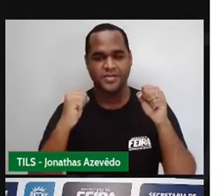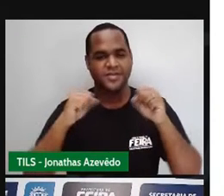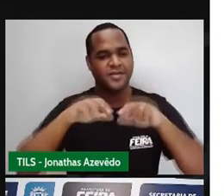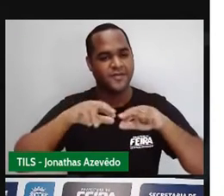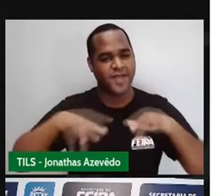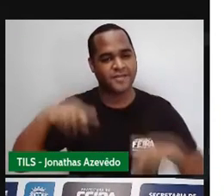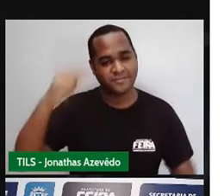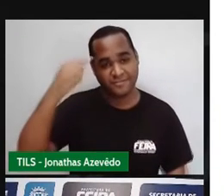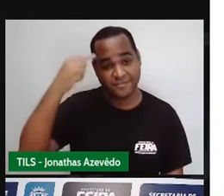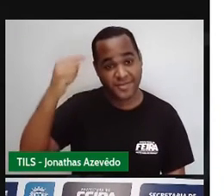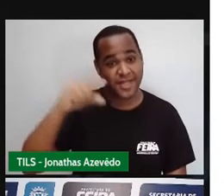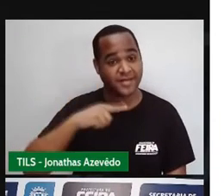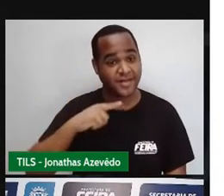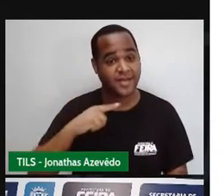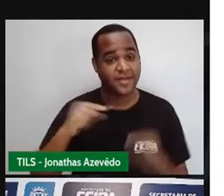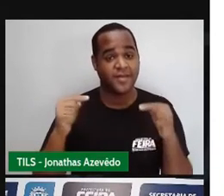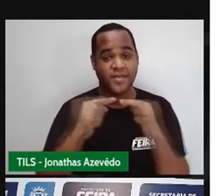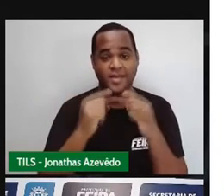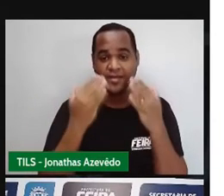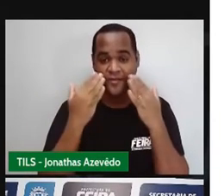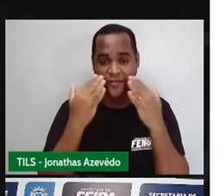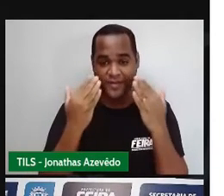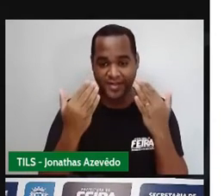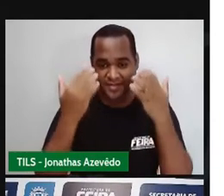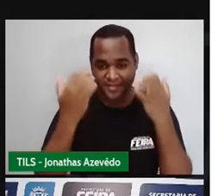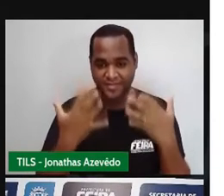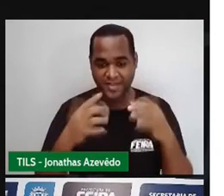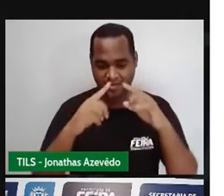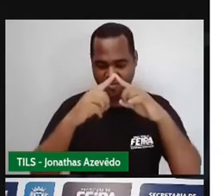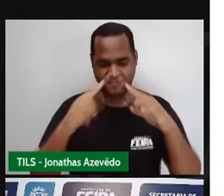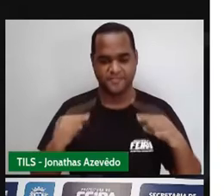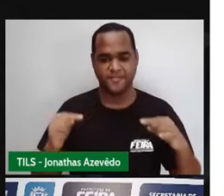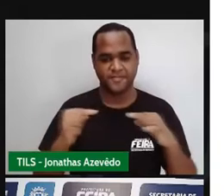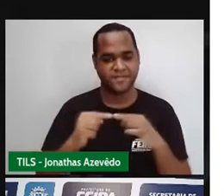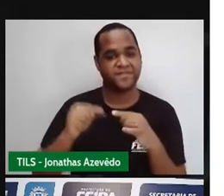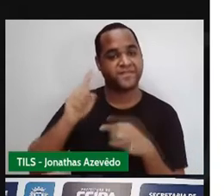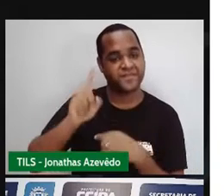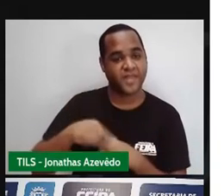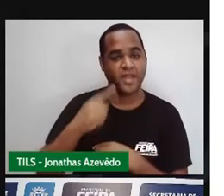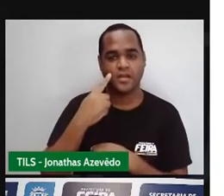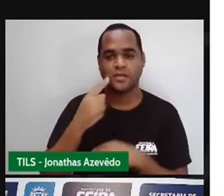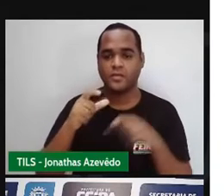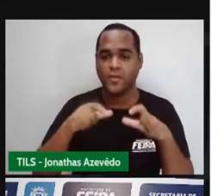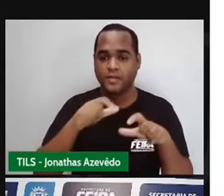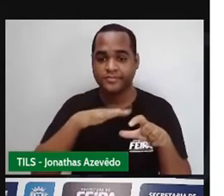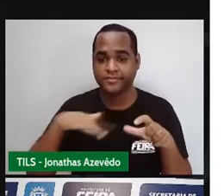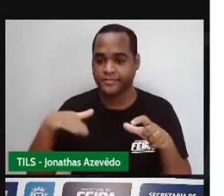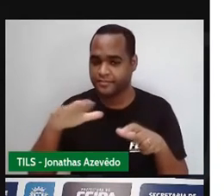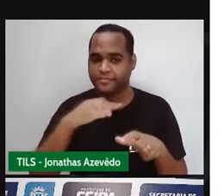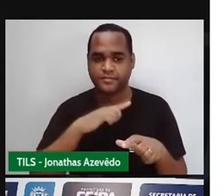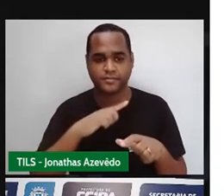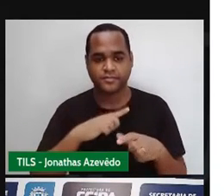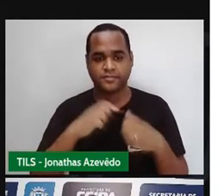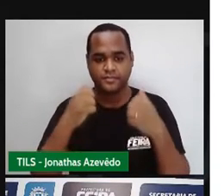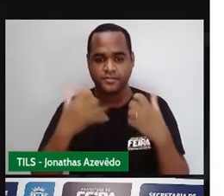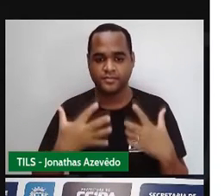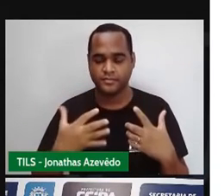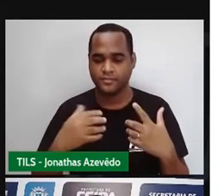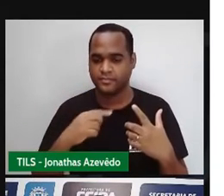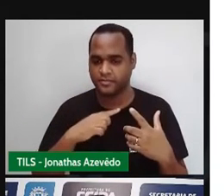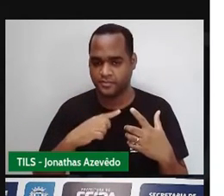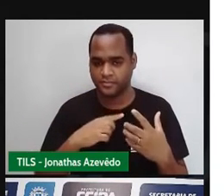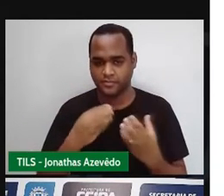aí, a figura, né? A representação do triângulo, triângulo, porque o triângulo das figuras planas, né? Nas figuras